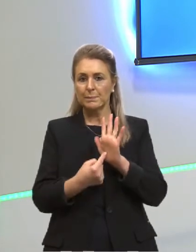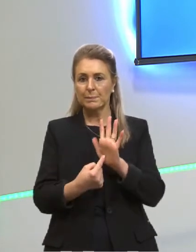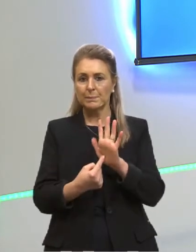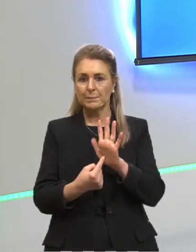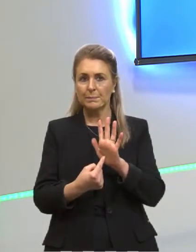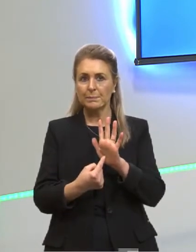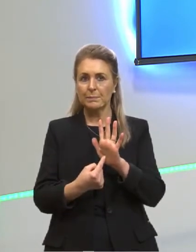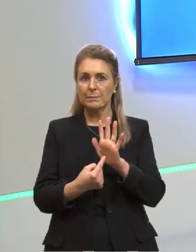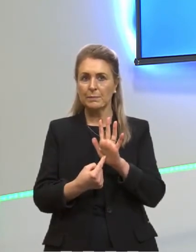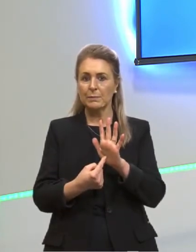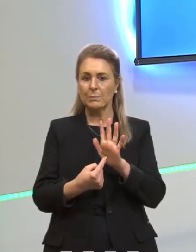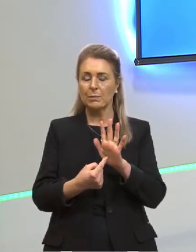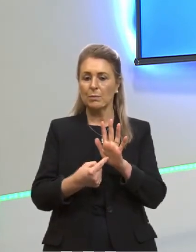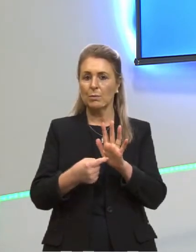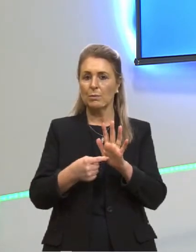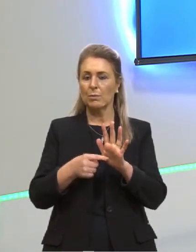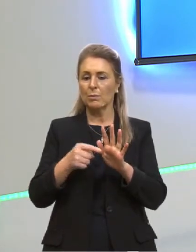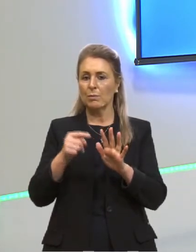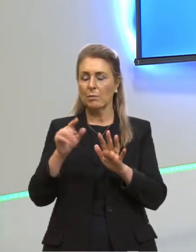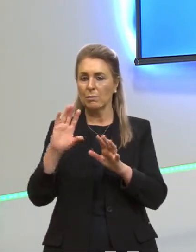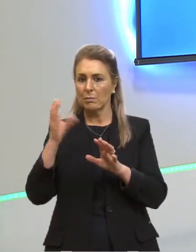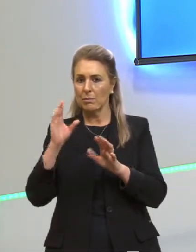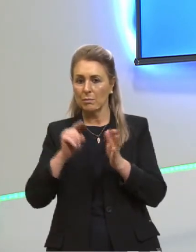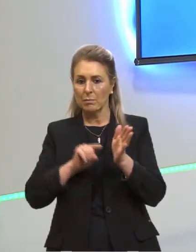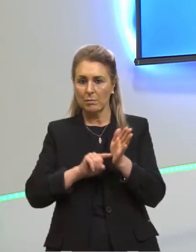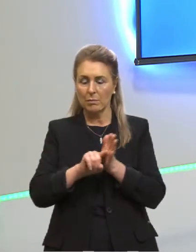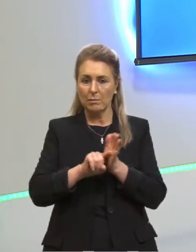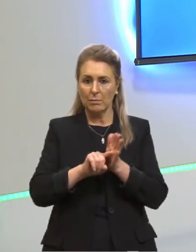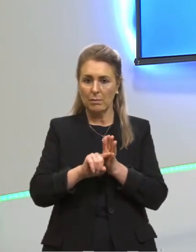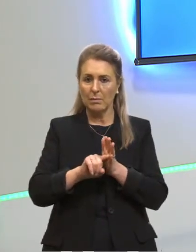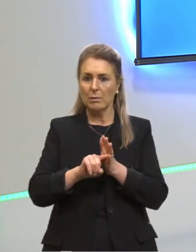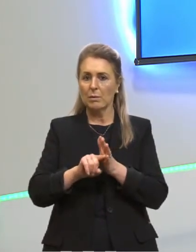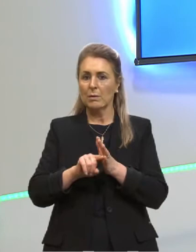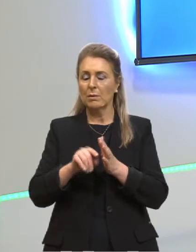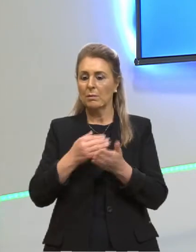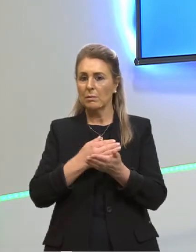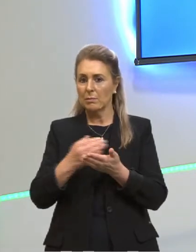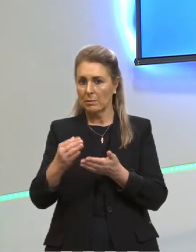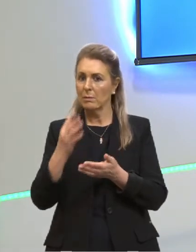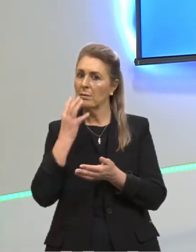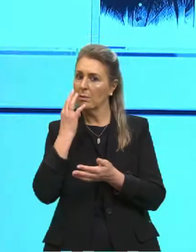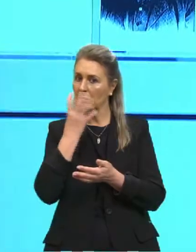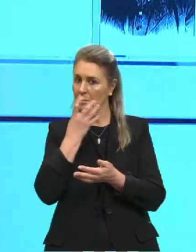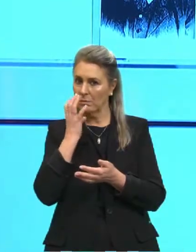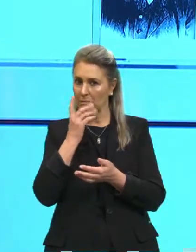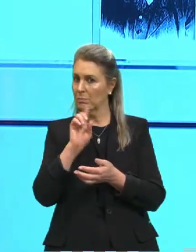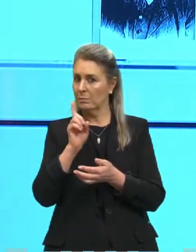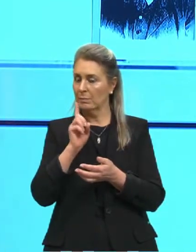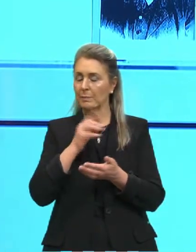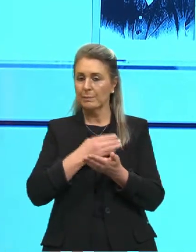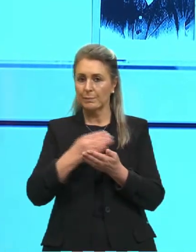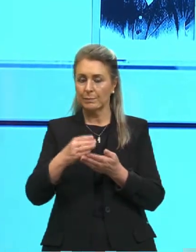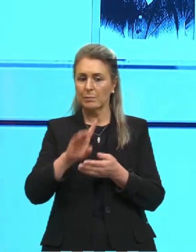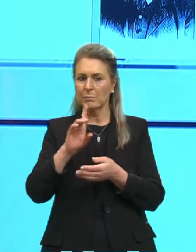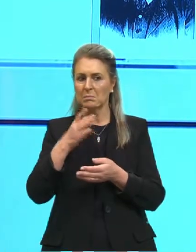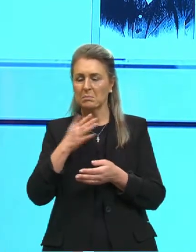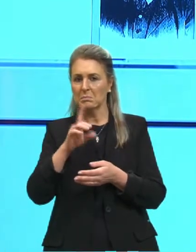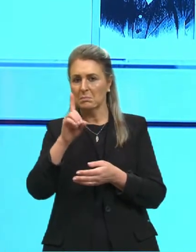Boltzmann e outros cientistas mas Max Planck ainda não entrou. a gente está lá por volta de